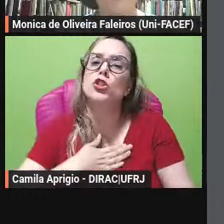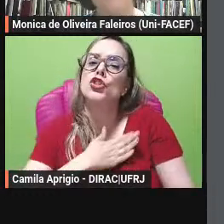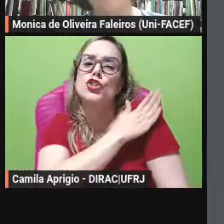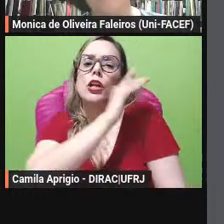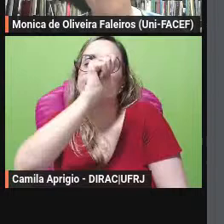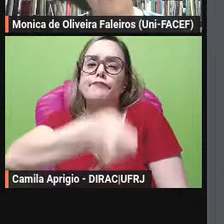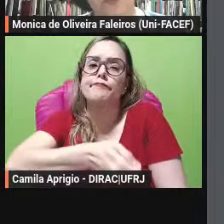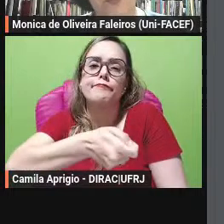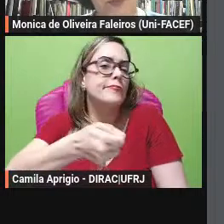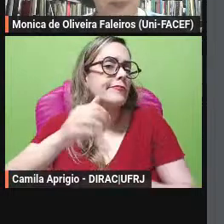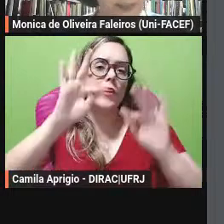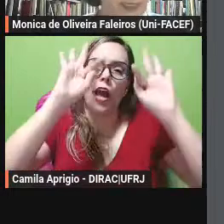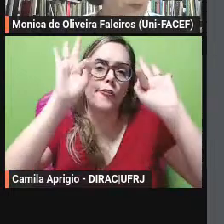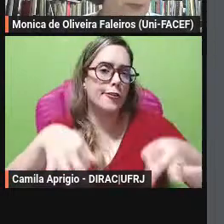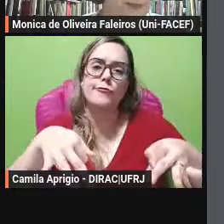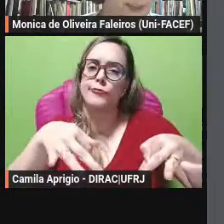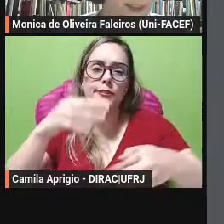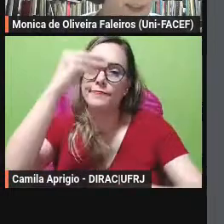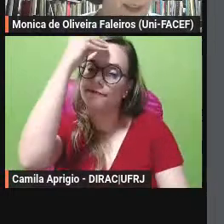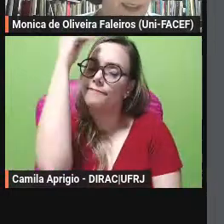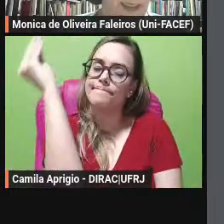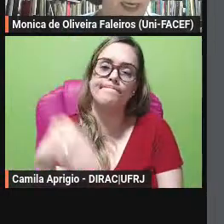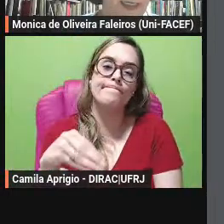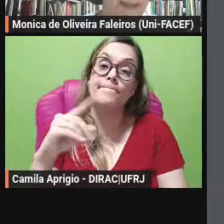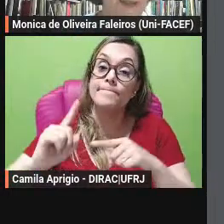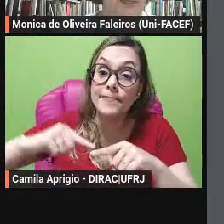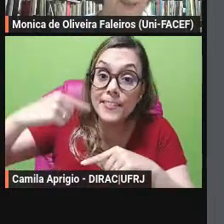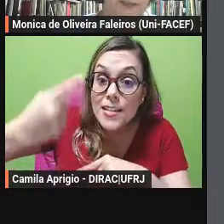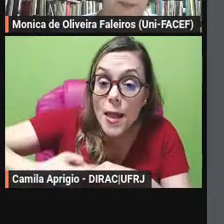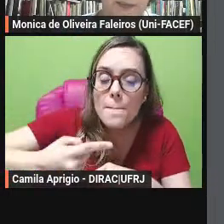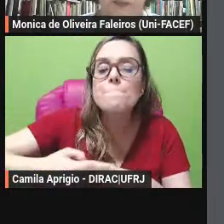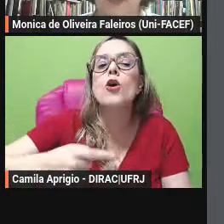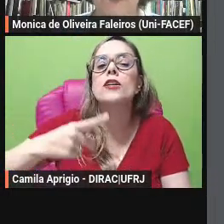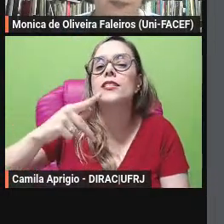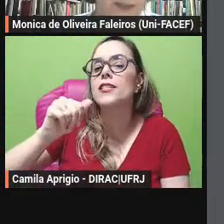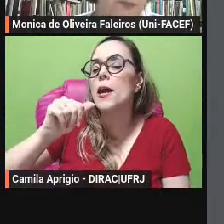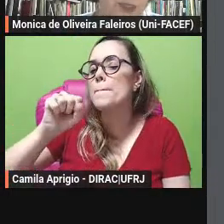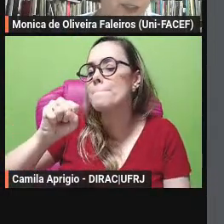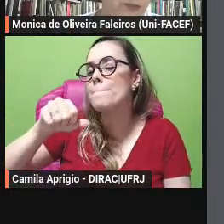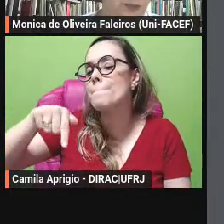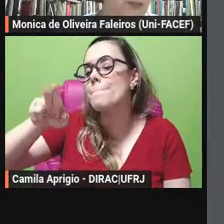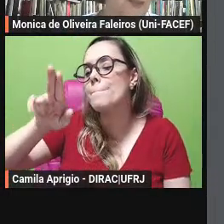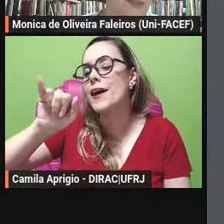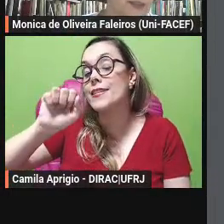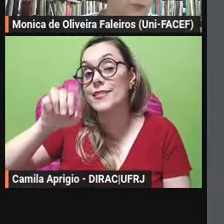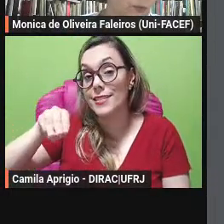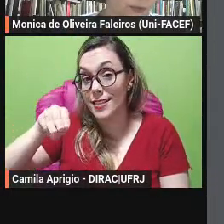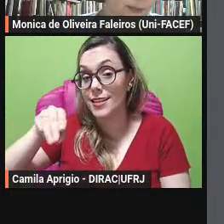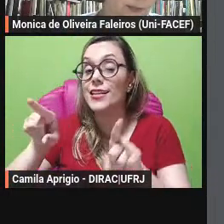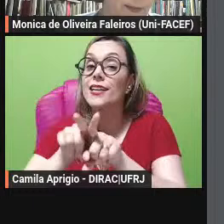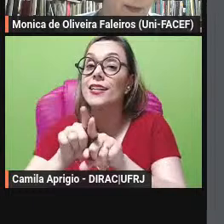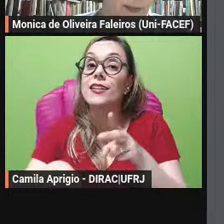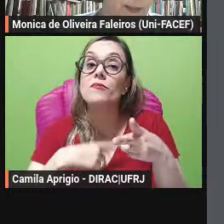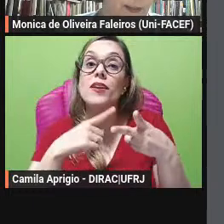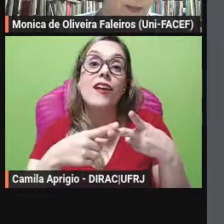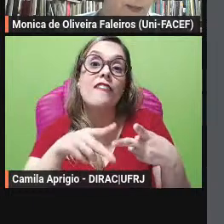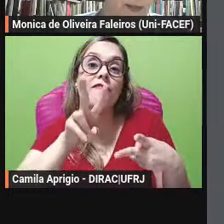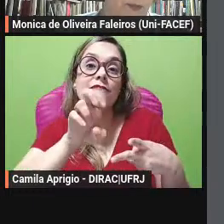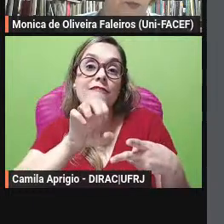talvez a mais famosa do grupo que é o Pasquim e ainda a participação na revista Veja e outras